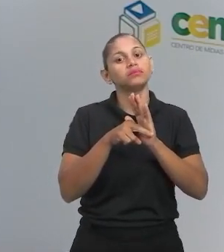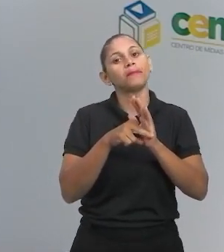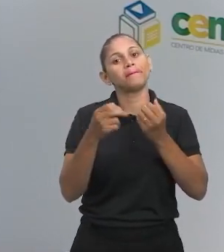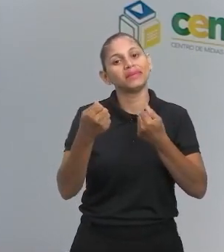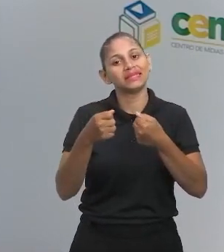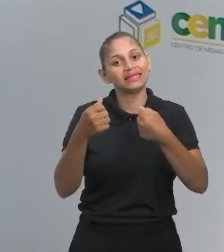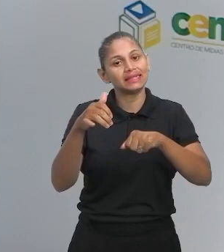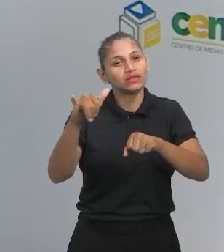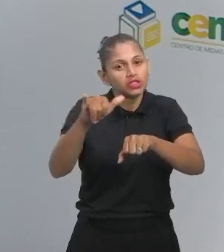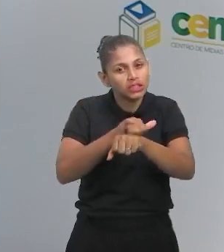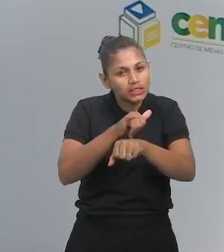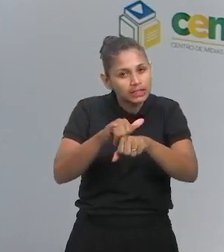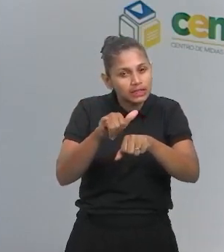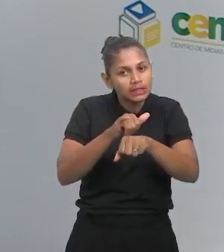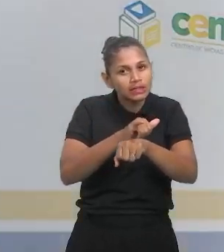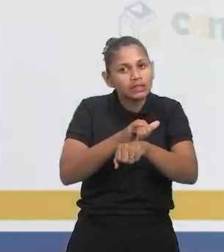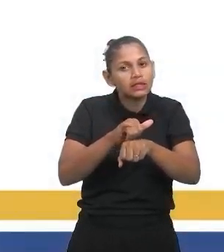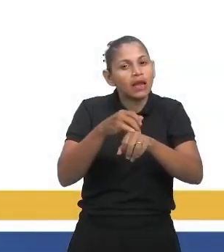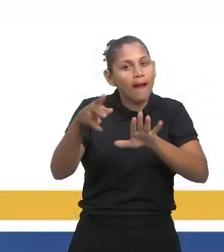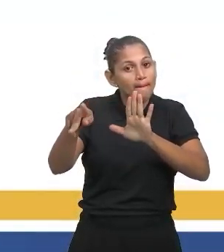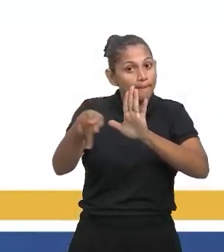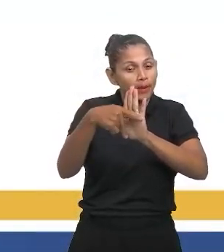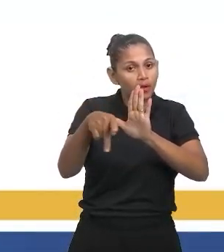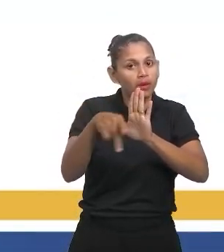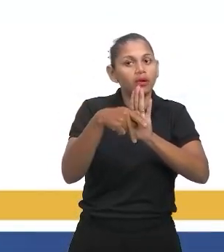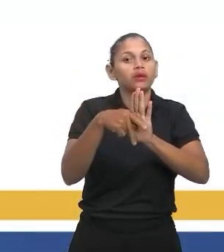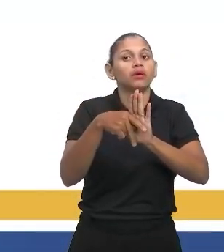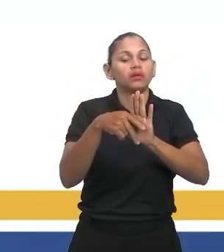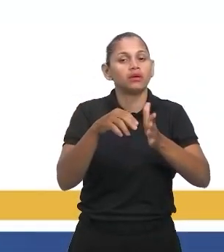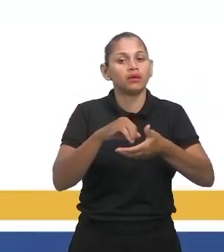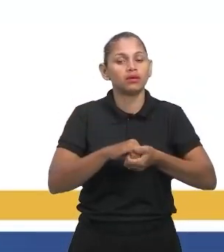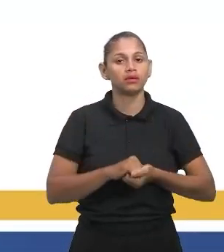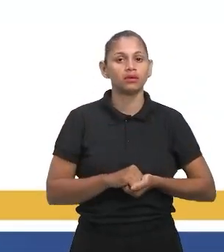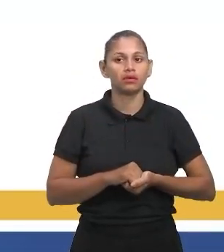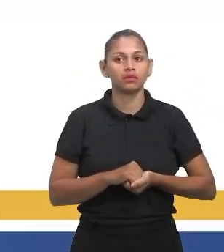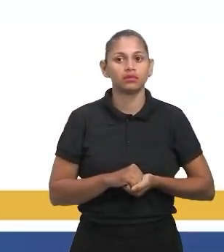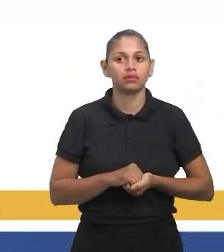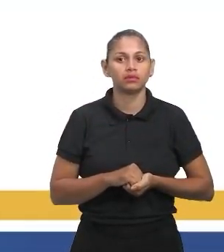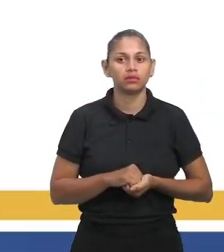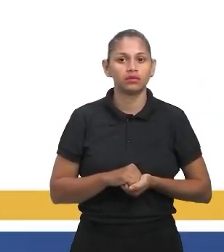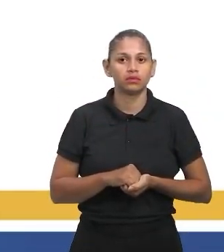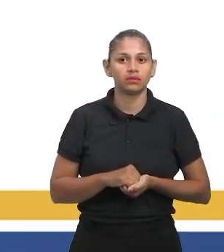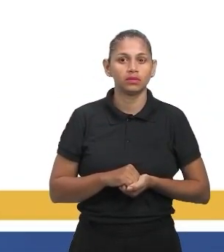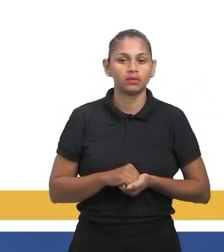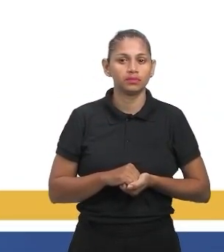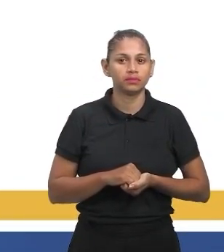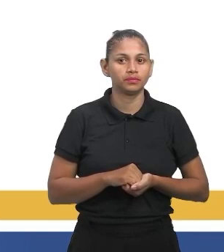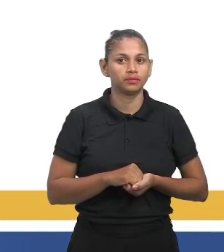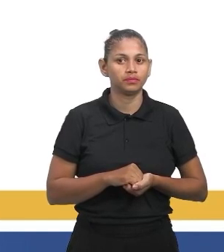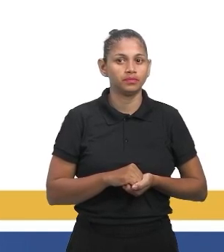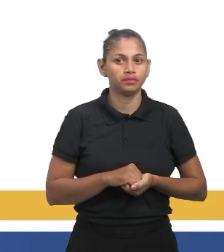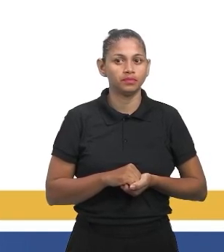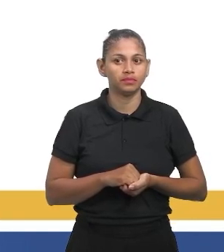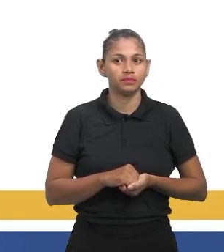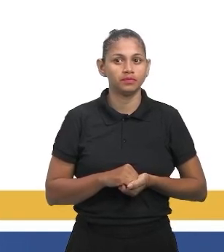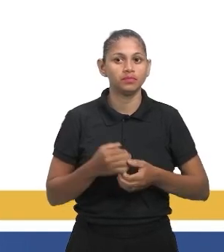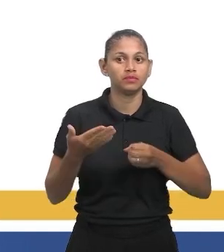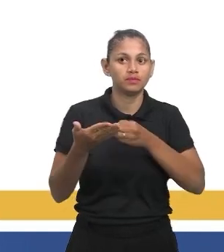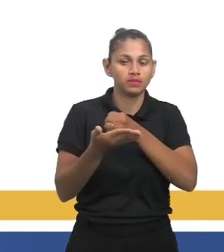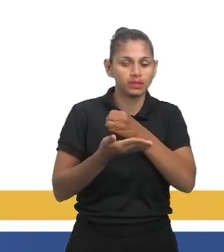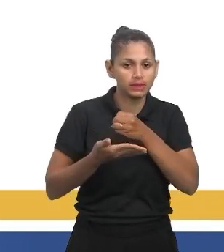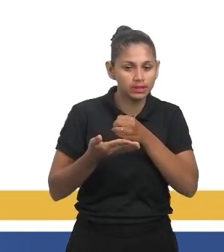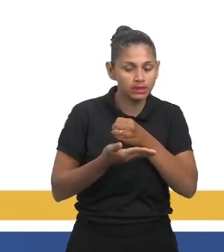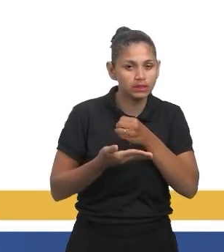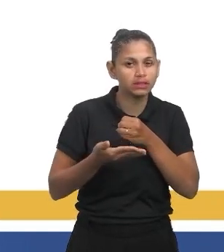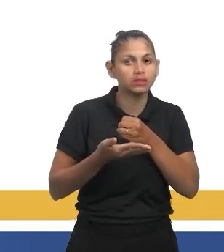Aqui não é necessário, tá? Então, vamos aqui. Para resolver essa questão, chá comigo, vem cá, né? De acordo com os dados,